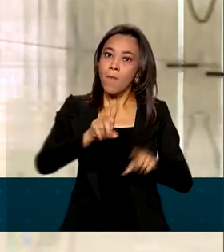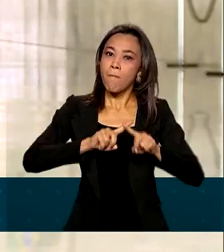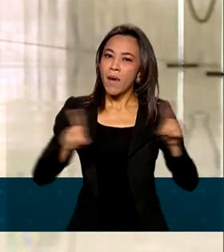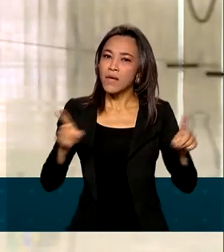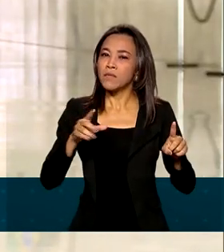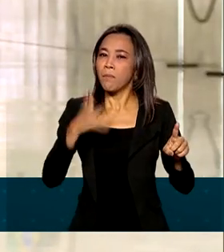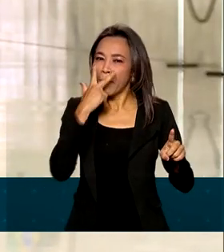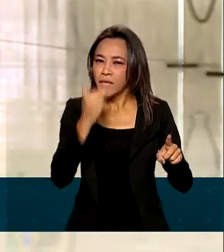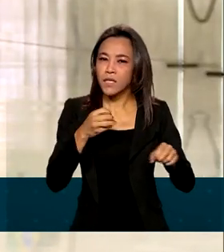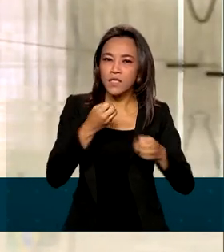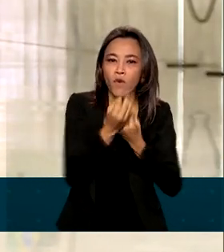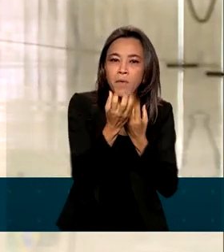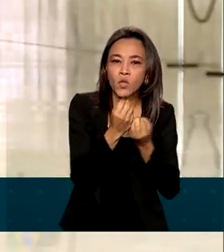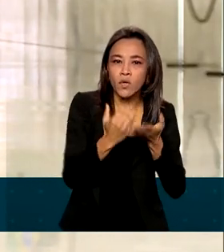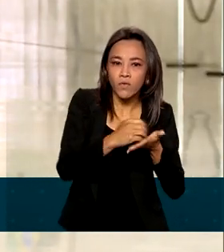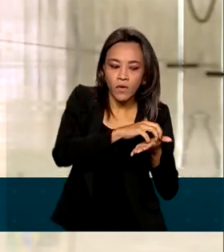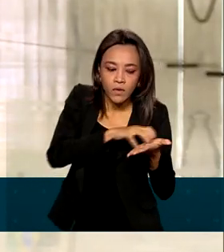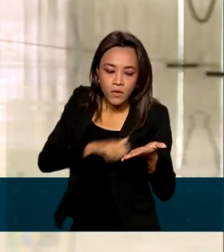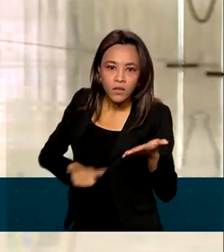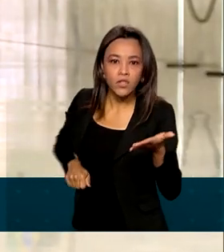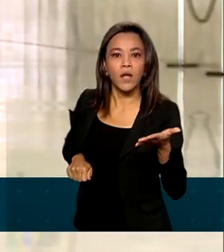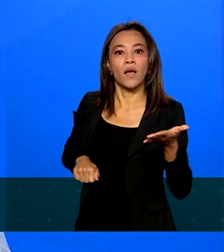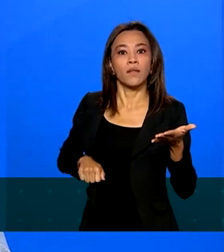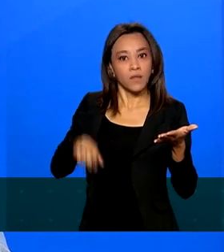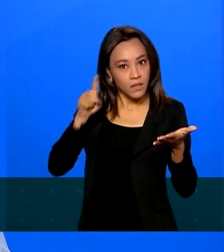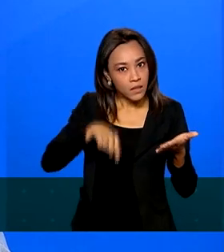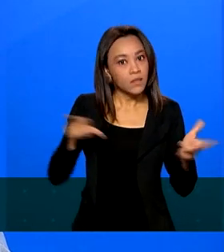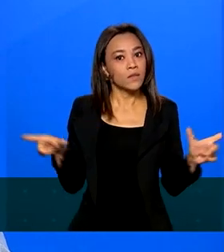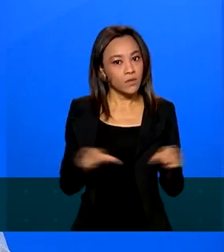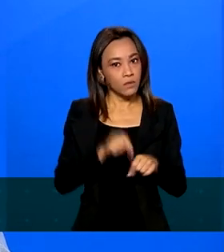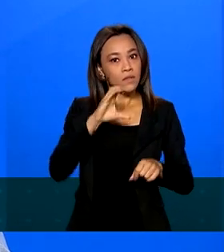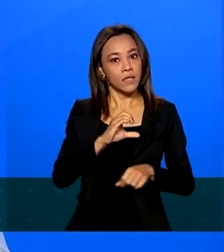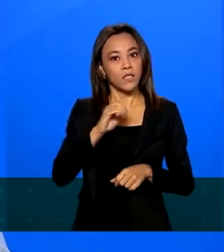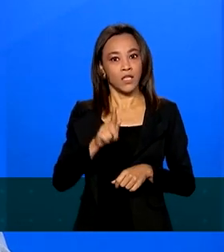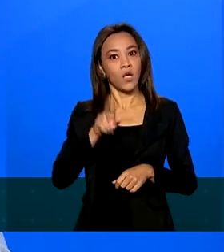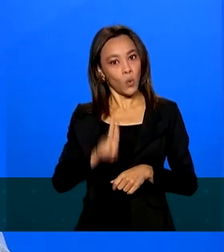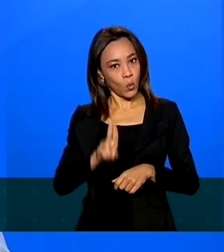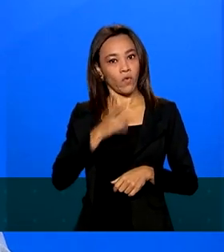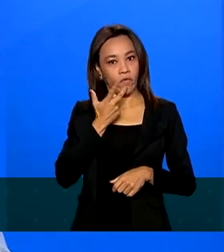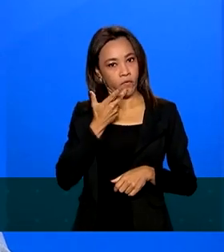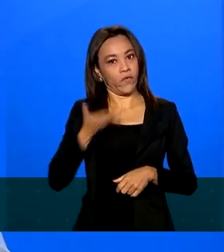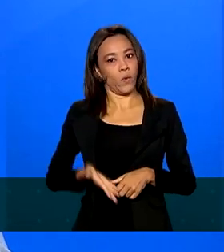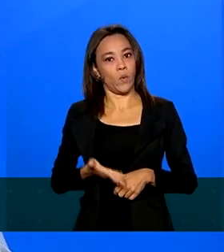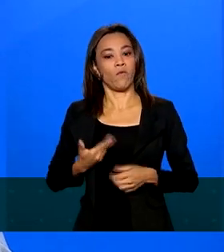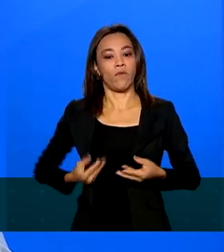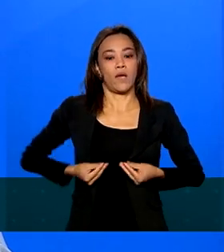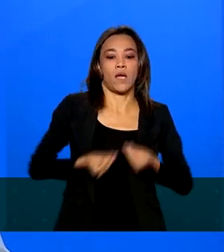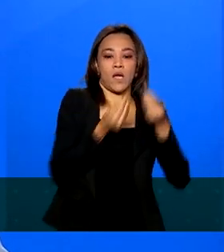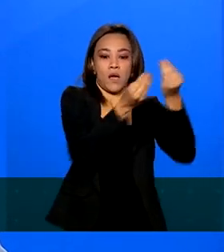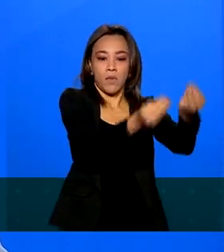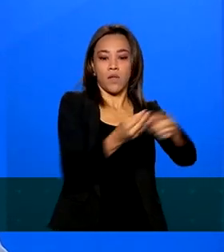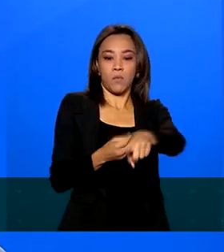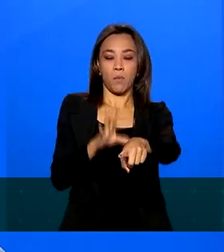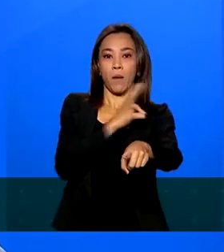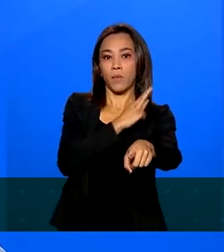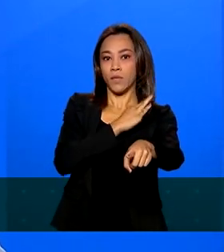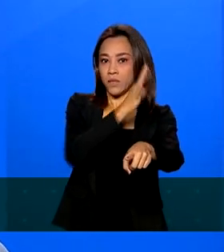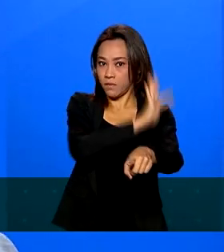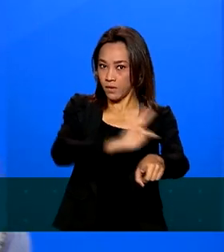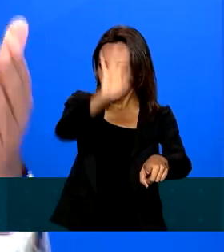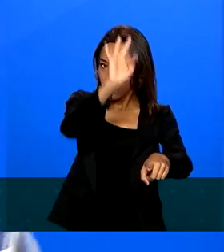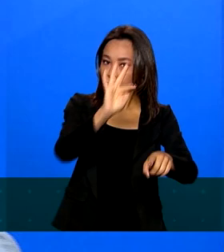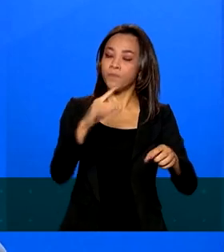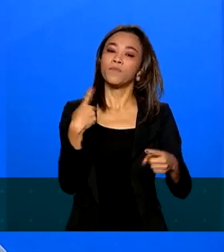adulterada, segundo o laudo produzido pela CGU. Nós estamos caminhando para a polícia, a polícia vai fazer uma perícia, porque esse trabalho foi realizado dentro